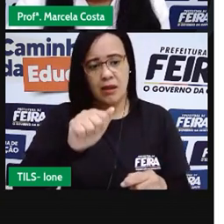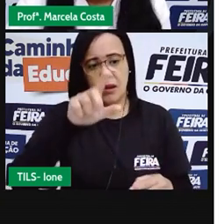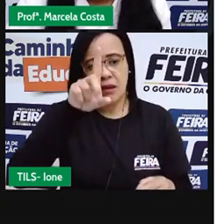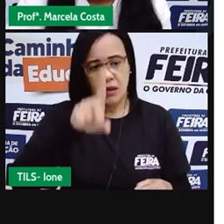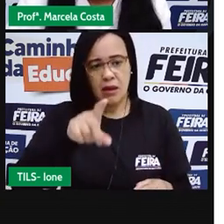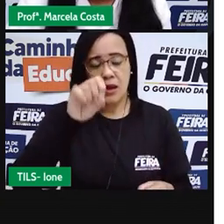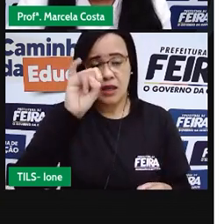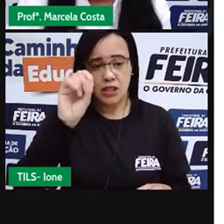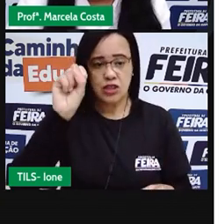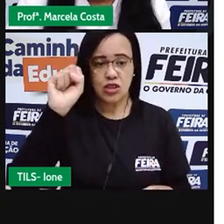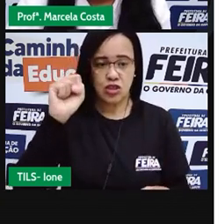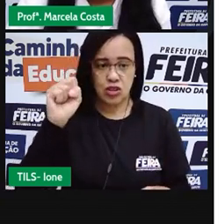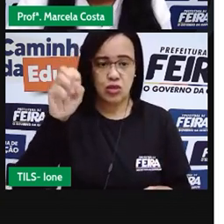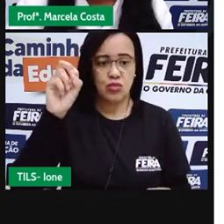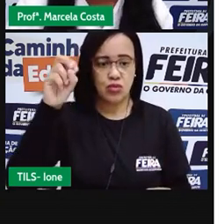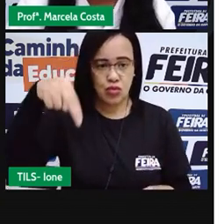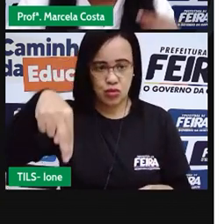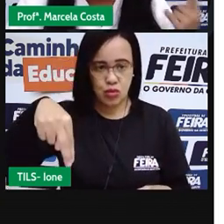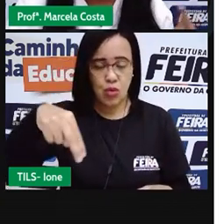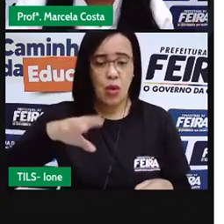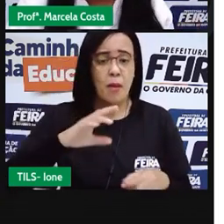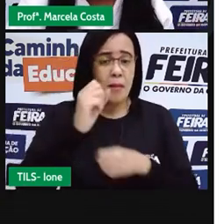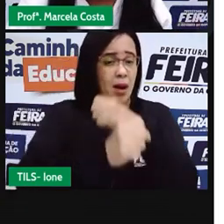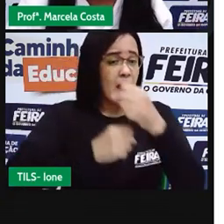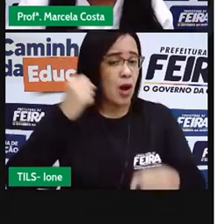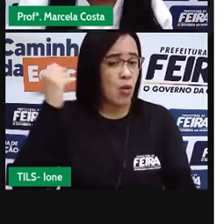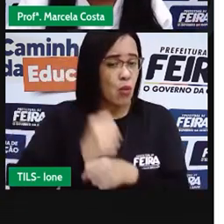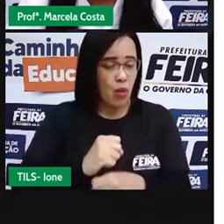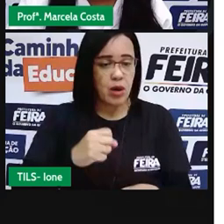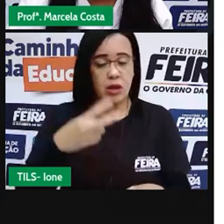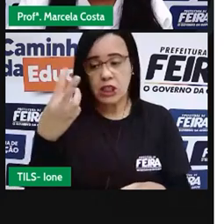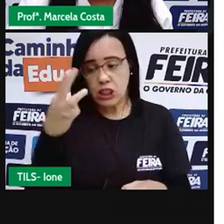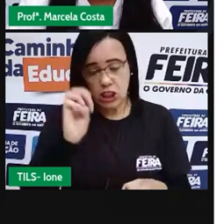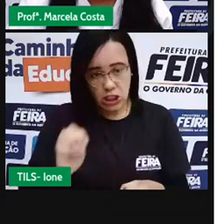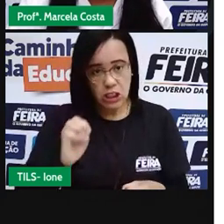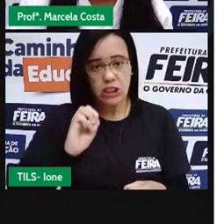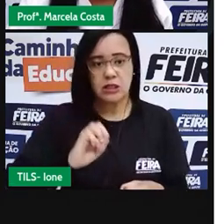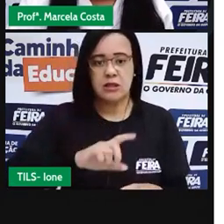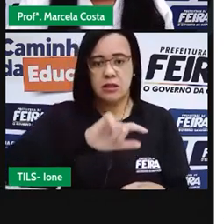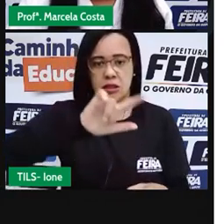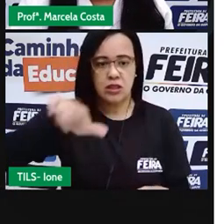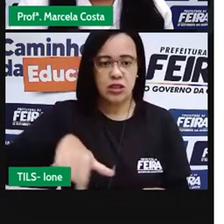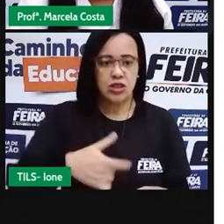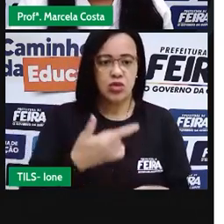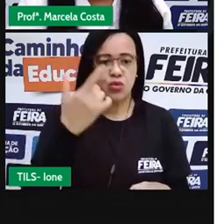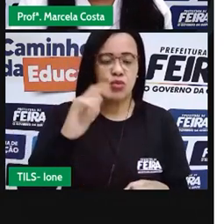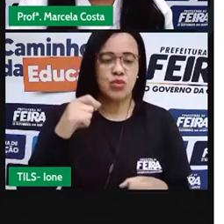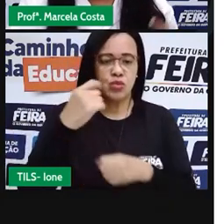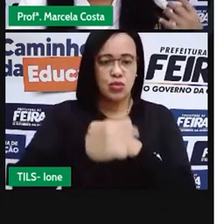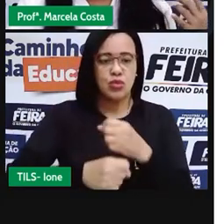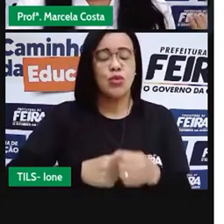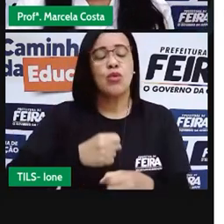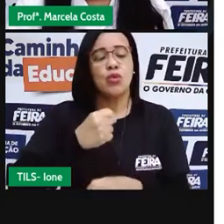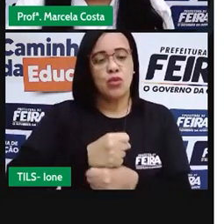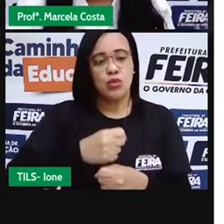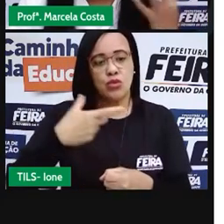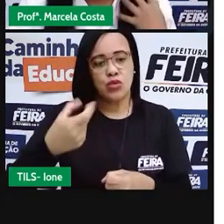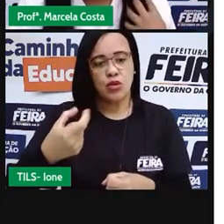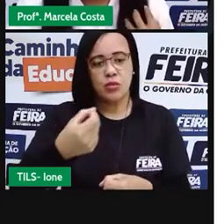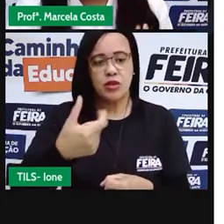de julho de 2020. Foi no ano passado. Está certo? No ano em que já